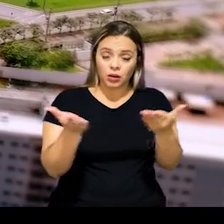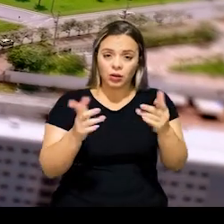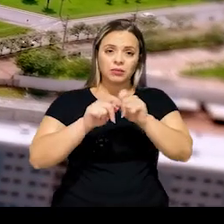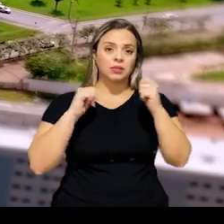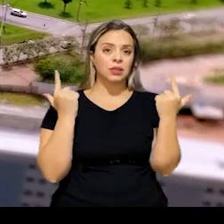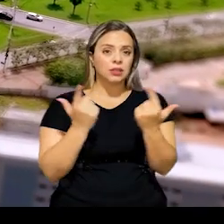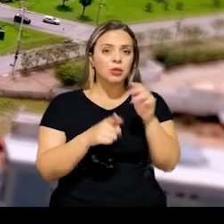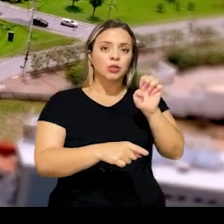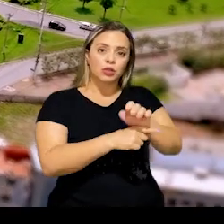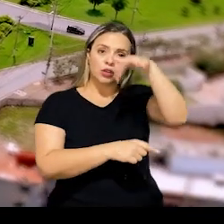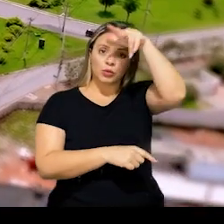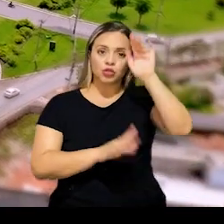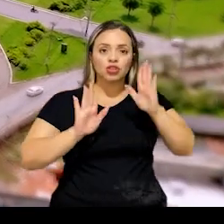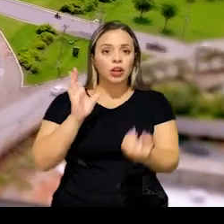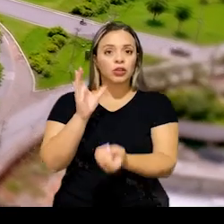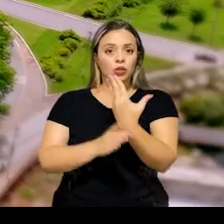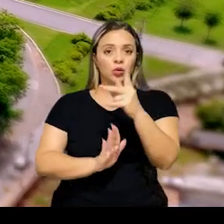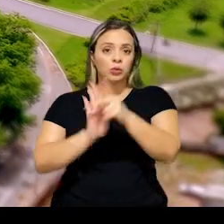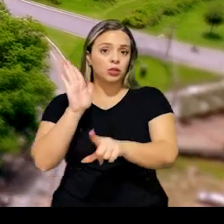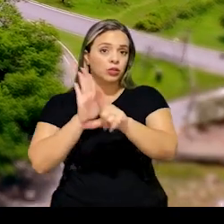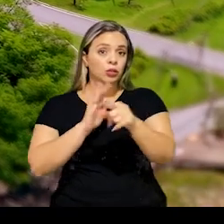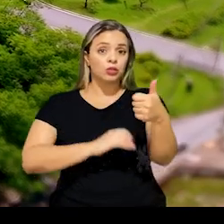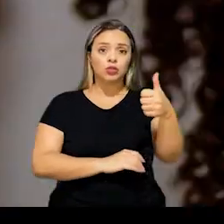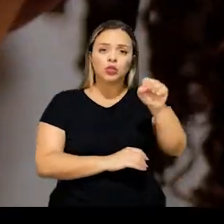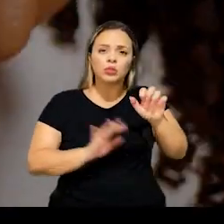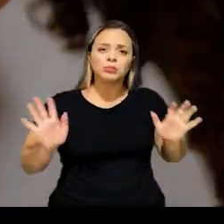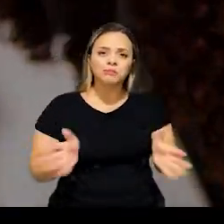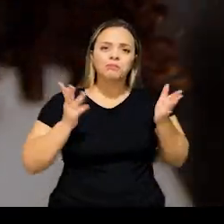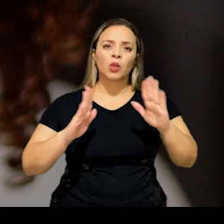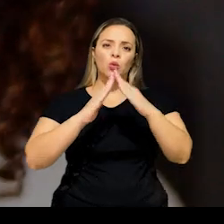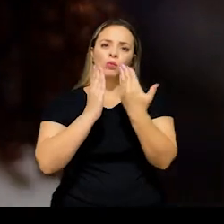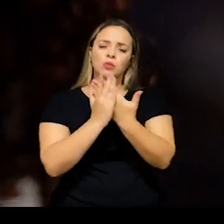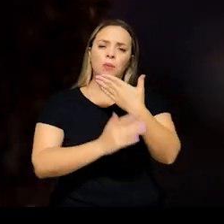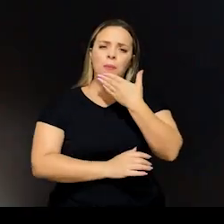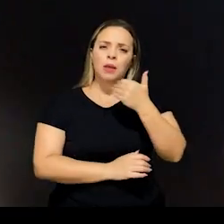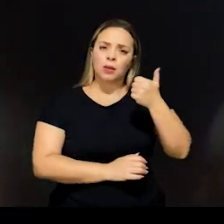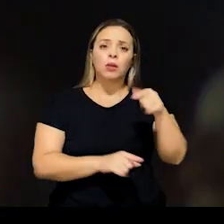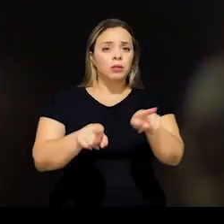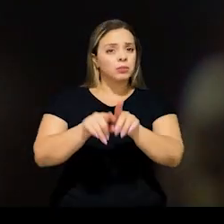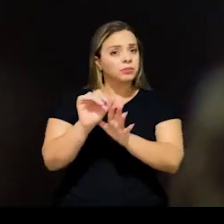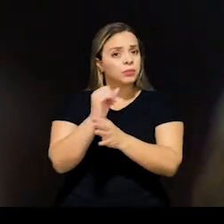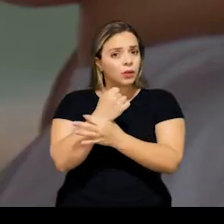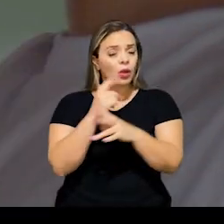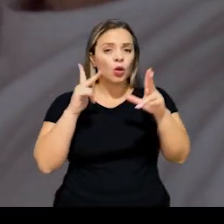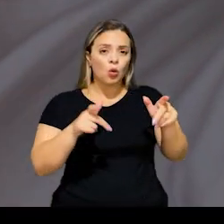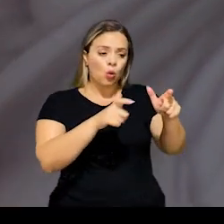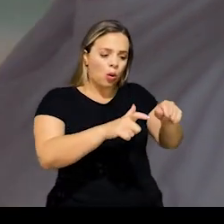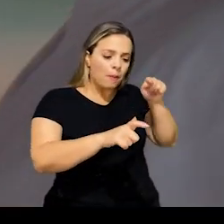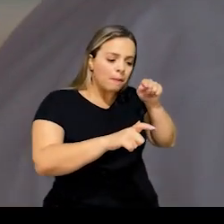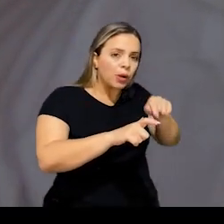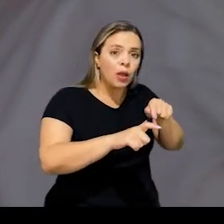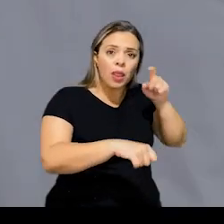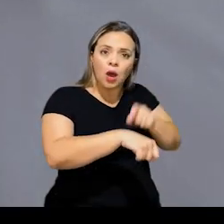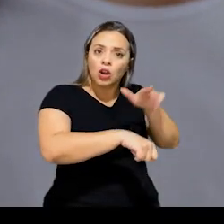até agora, a Assembleia Legislativa de Mato Grosso criou 18 projetos de lei para promover uma escola mais saudável e segura. Como o